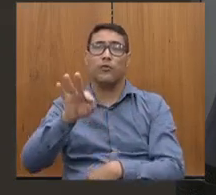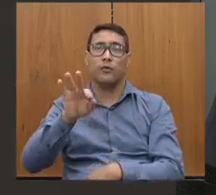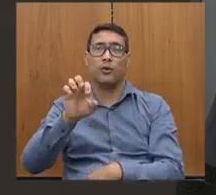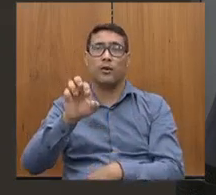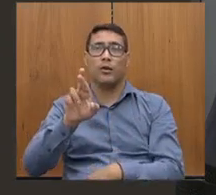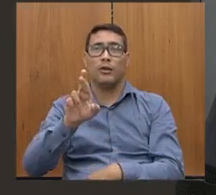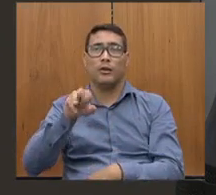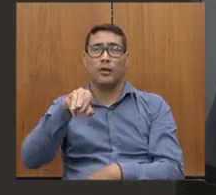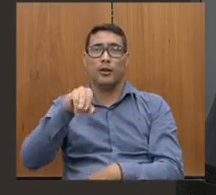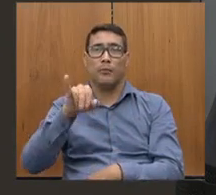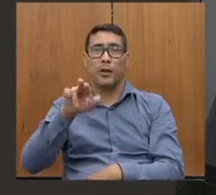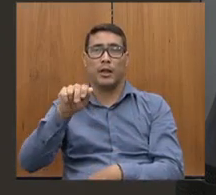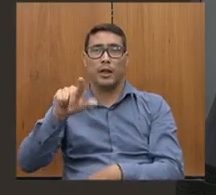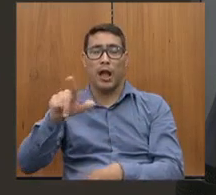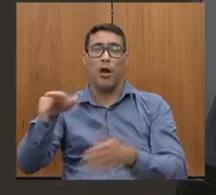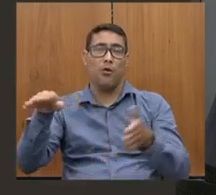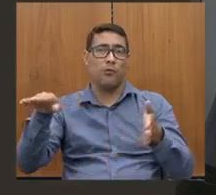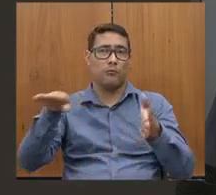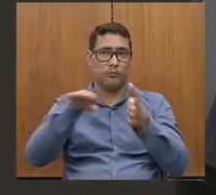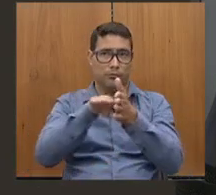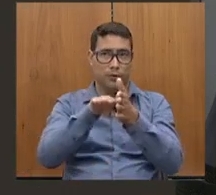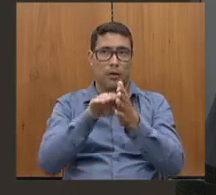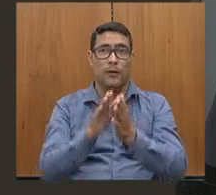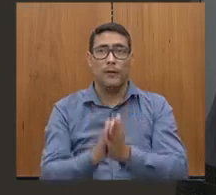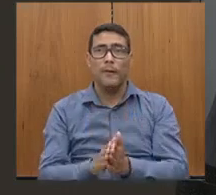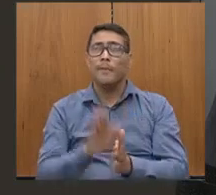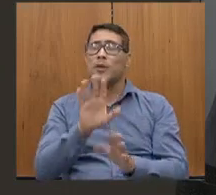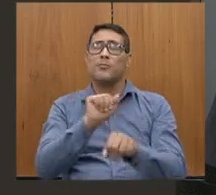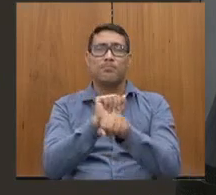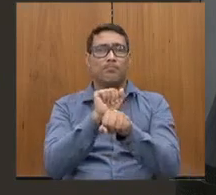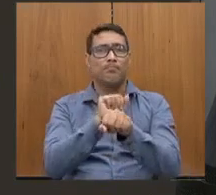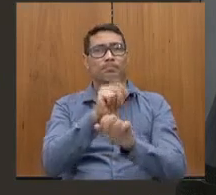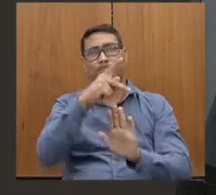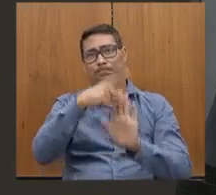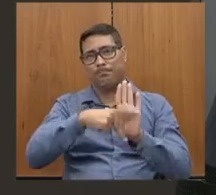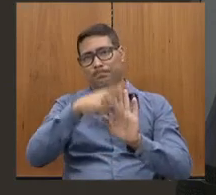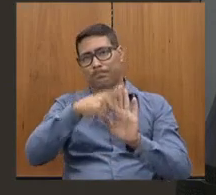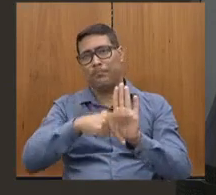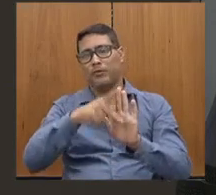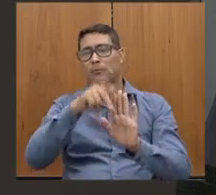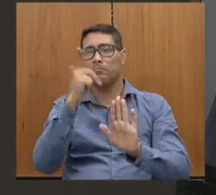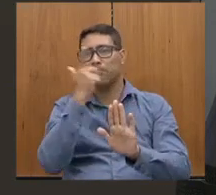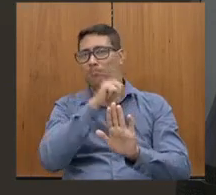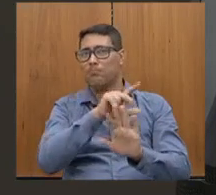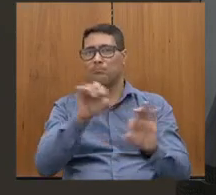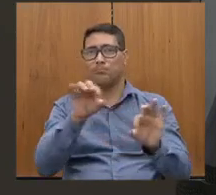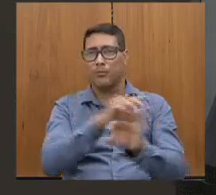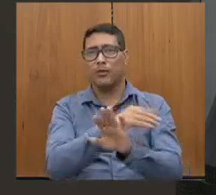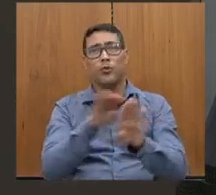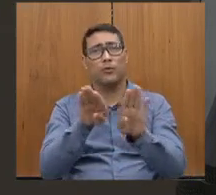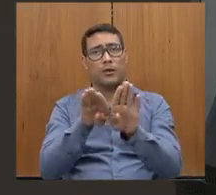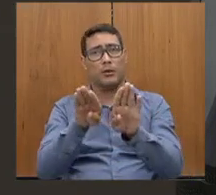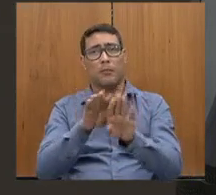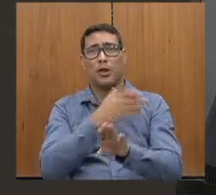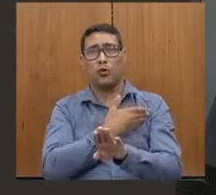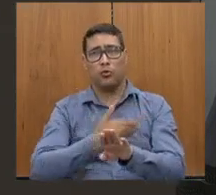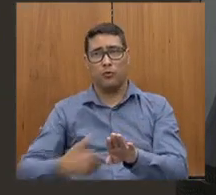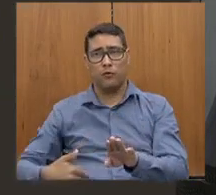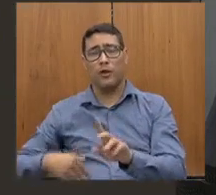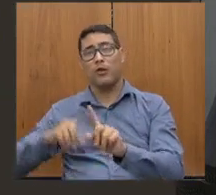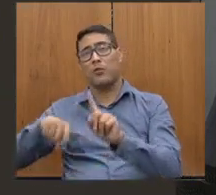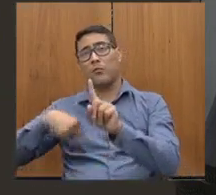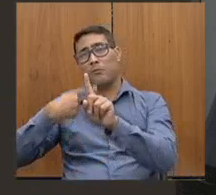esse projeto, nós esperamos que ele fique pronto, e esse aporte do governo também do Estado para